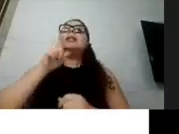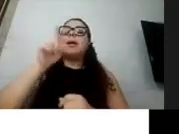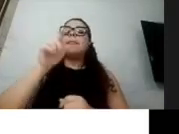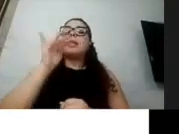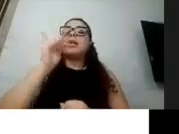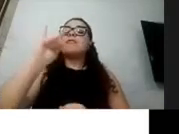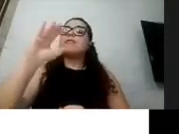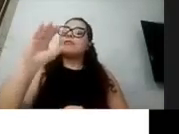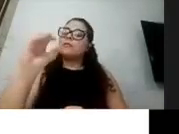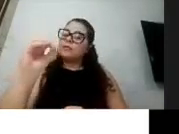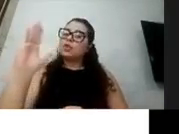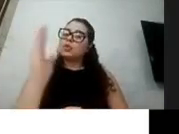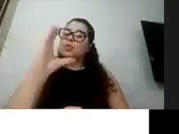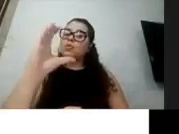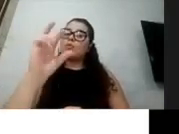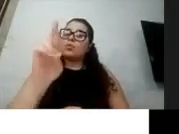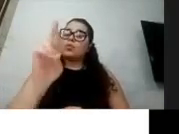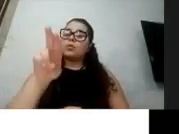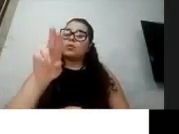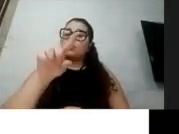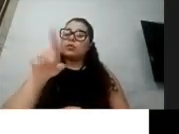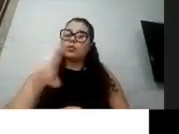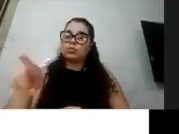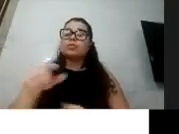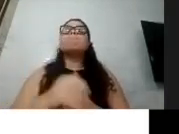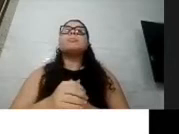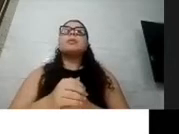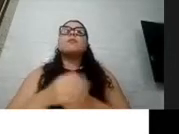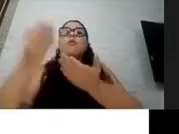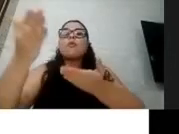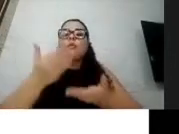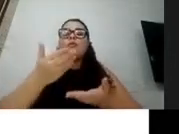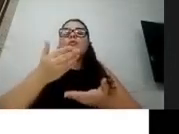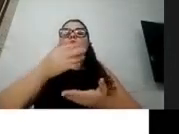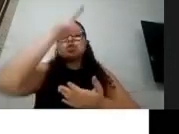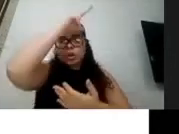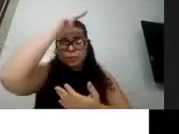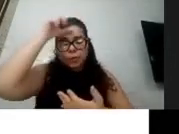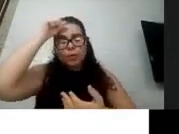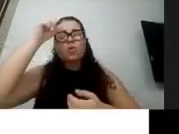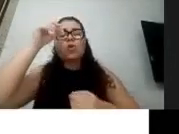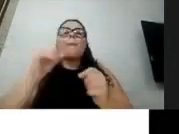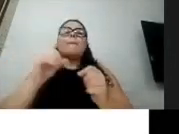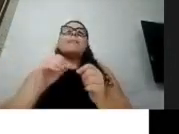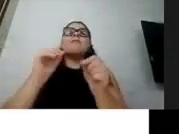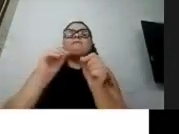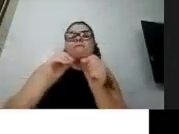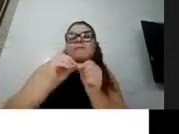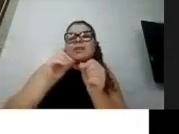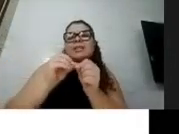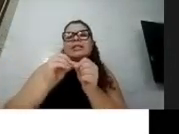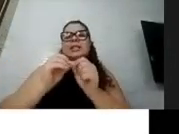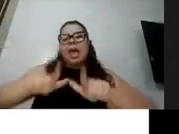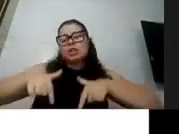Foi uma chamada pública para o desenvolvimento de ações de apoio emergencial à